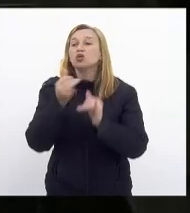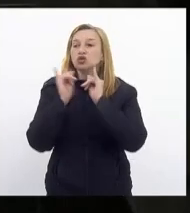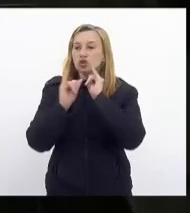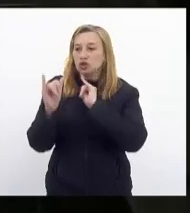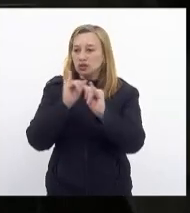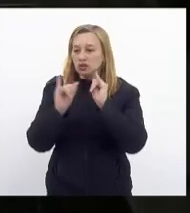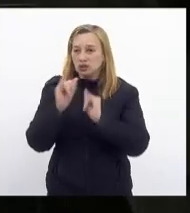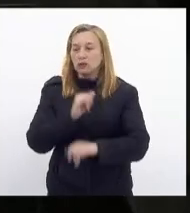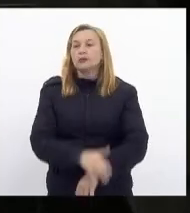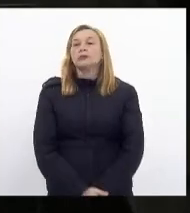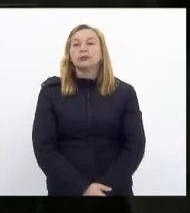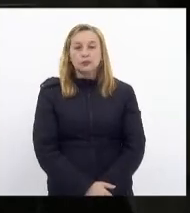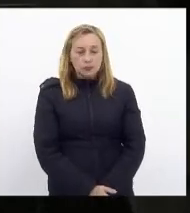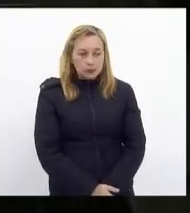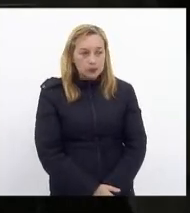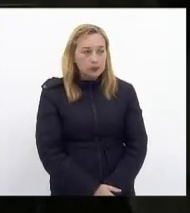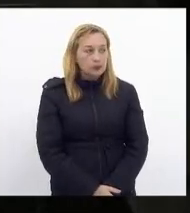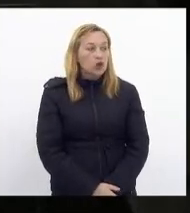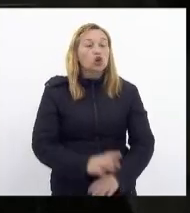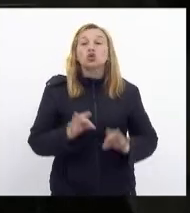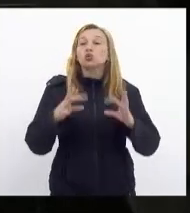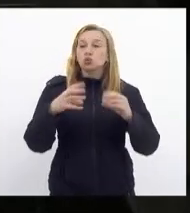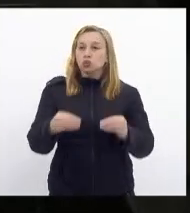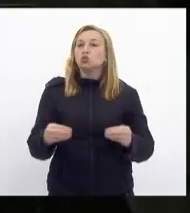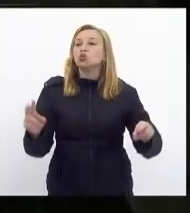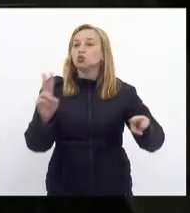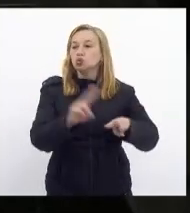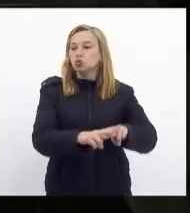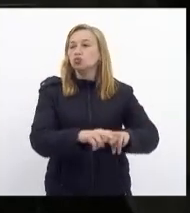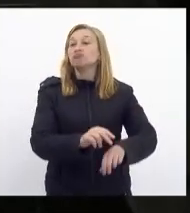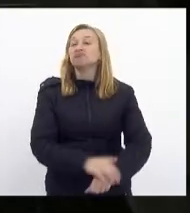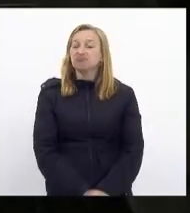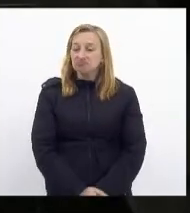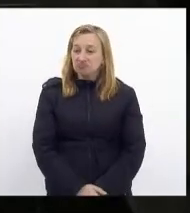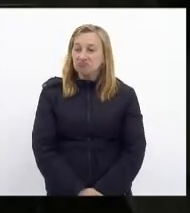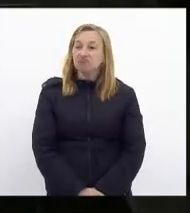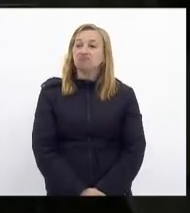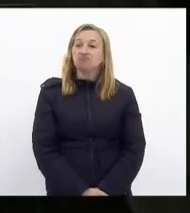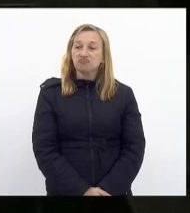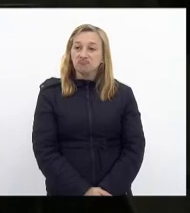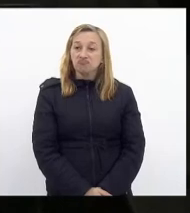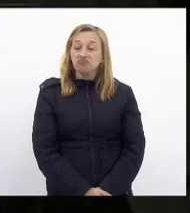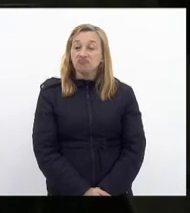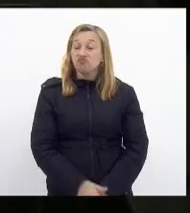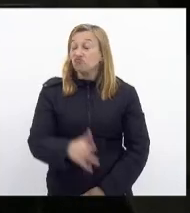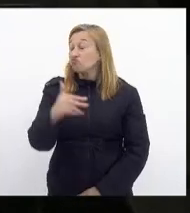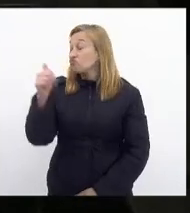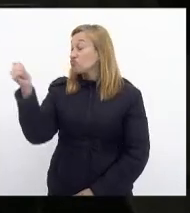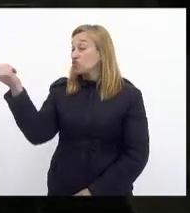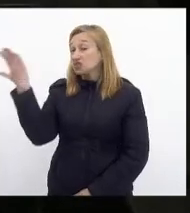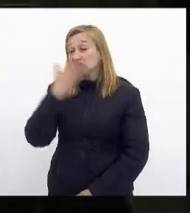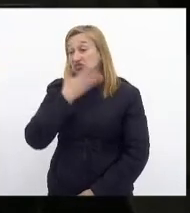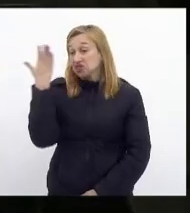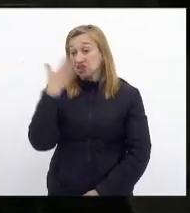falsas estão todos indiciados eu jamais vi na vida